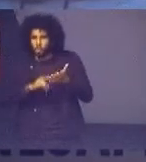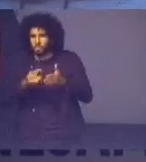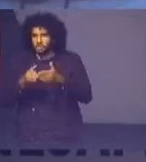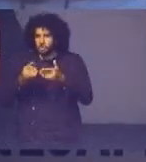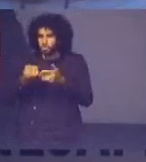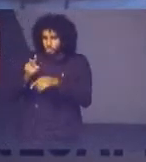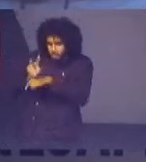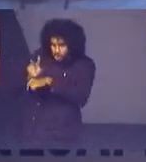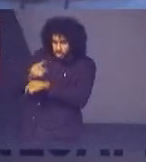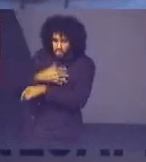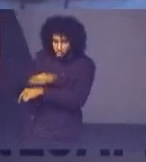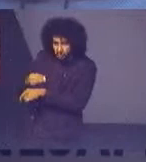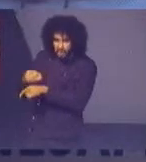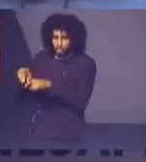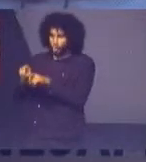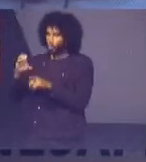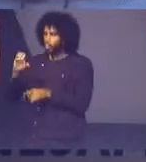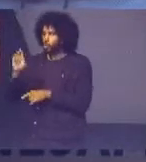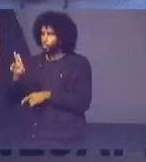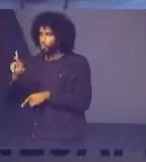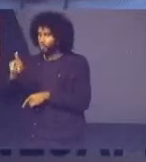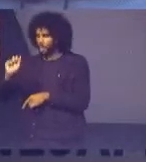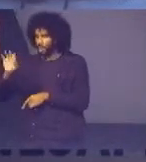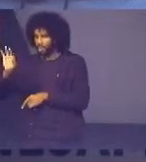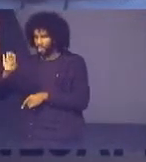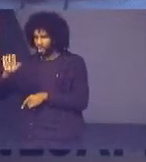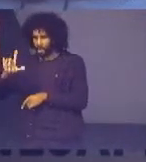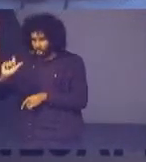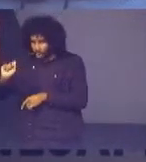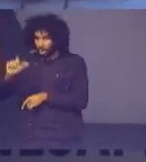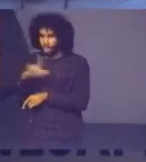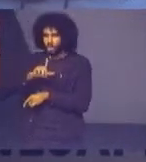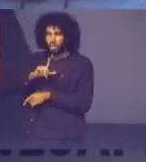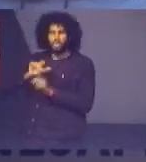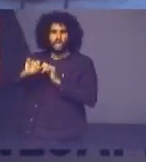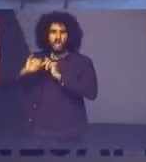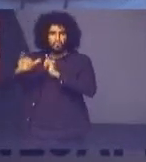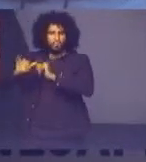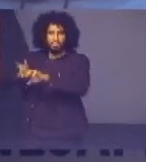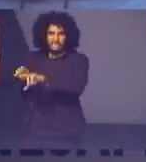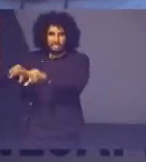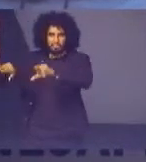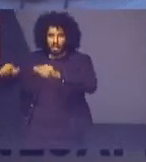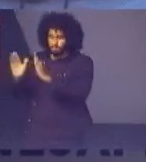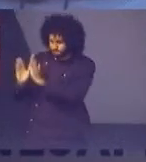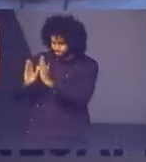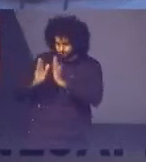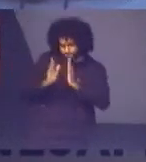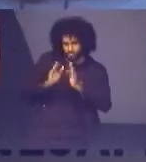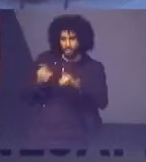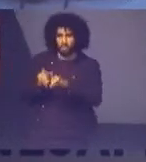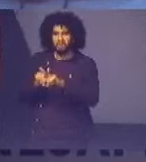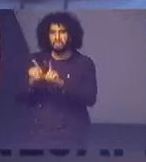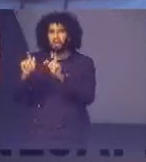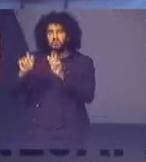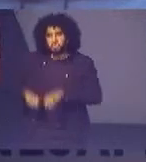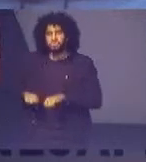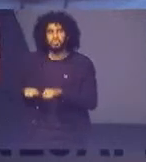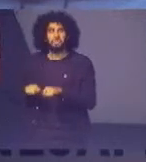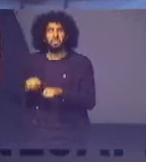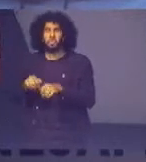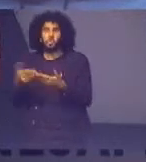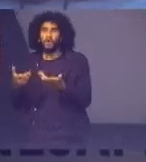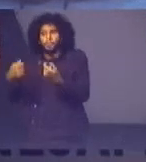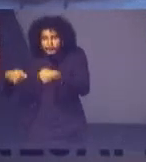guarda, ou mesmo uma curatela, mas eles terão as informações do processo inteiro, da decisão, quais documentos são